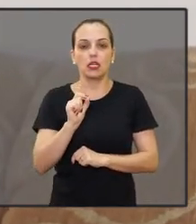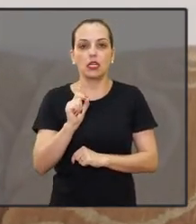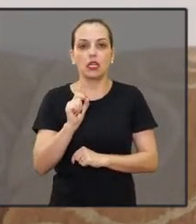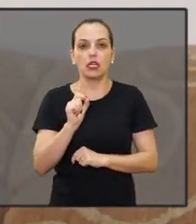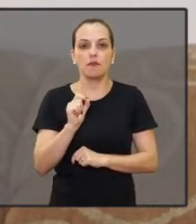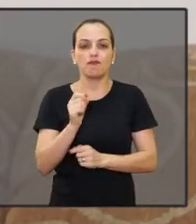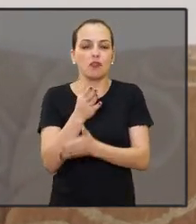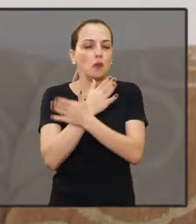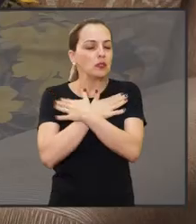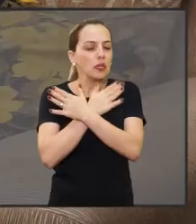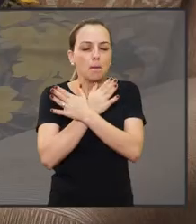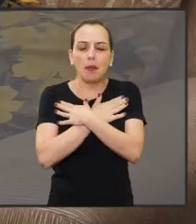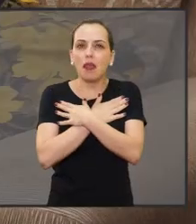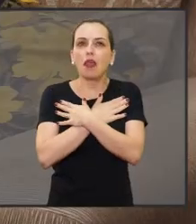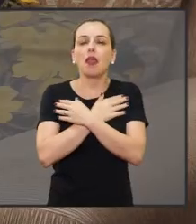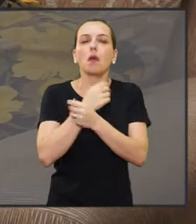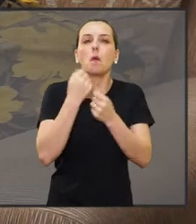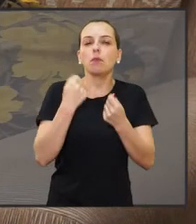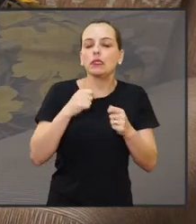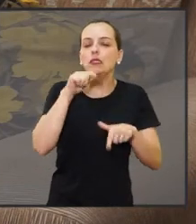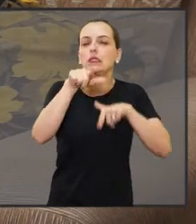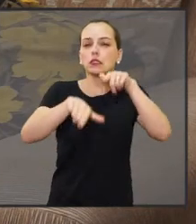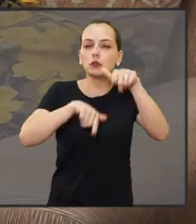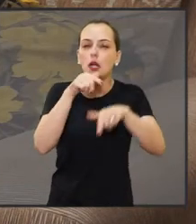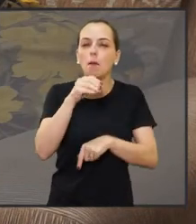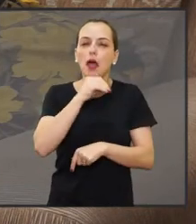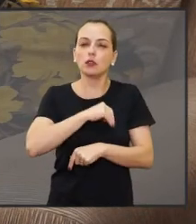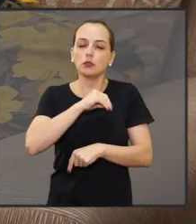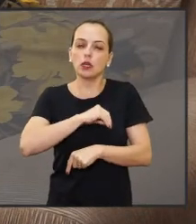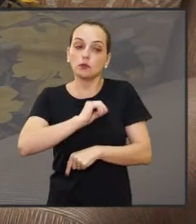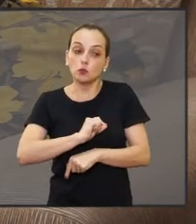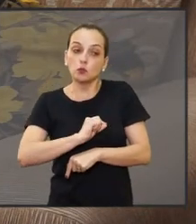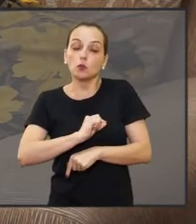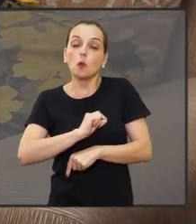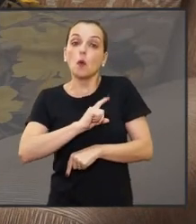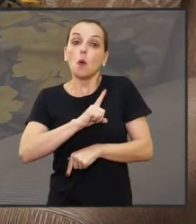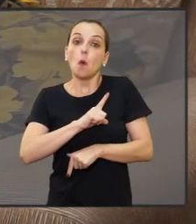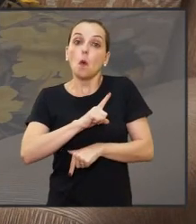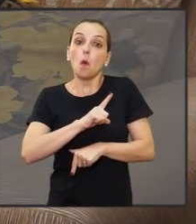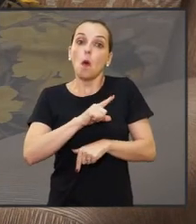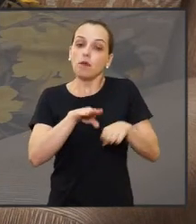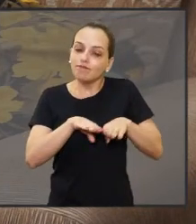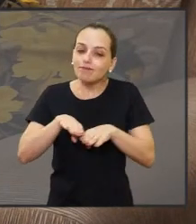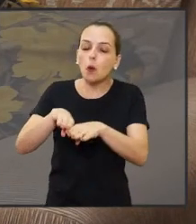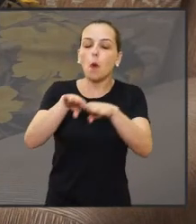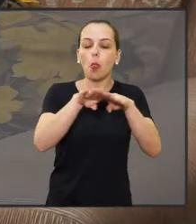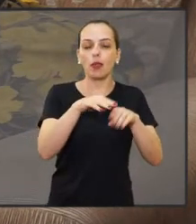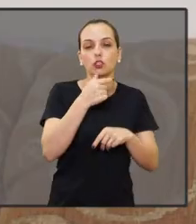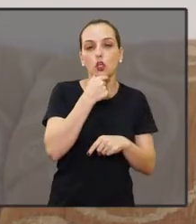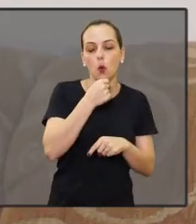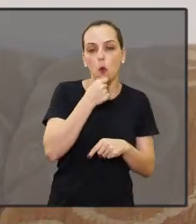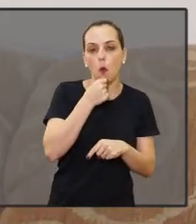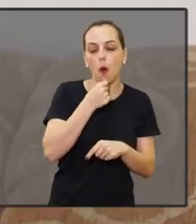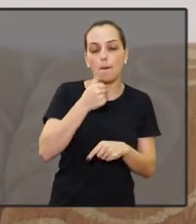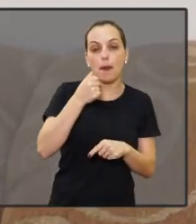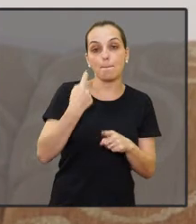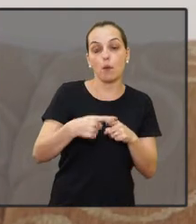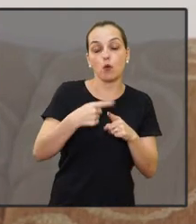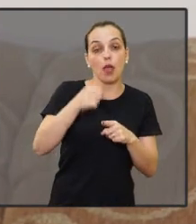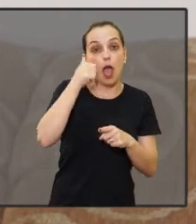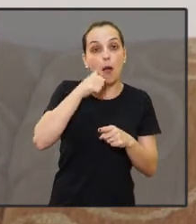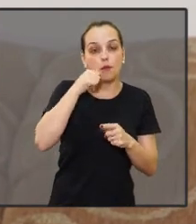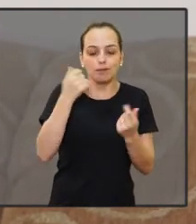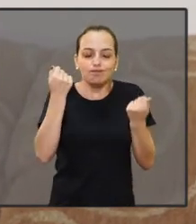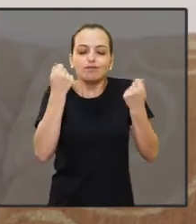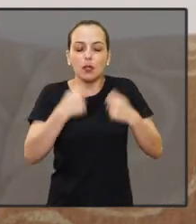a questão do desemprego, o emprego remunerado igual o homem, porque eu acho que a mulher é capaz